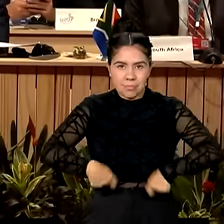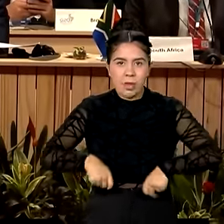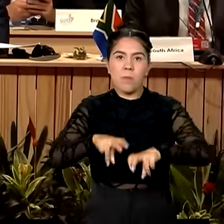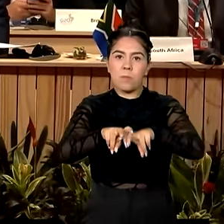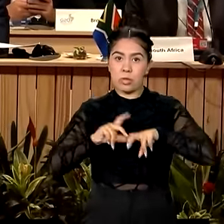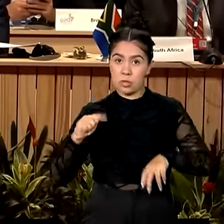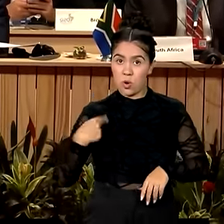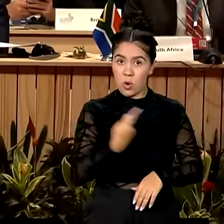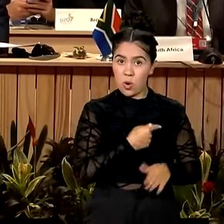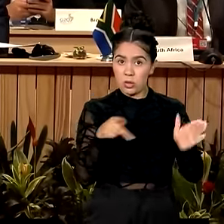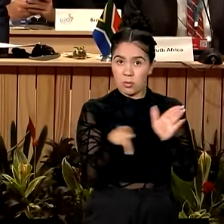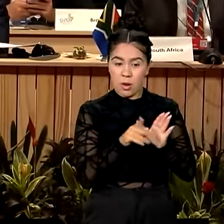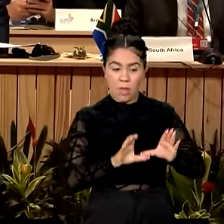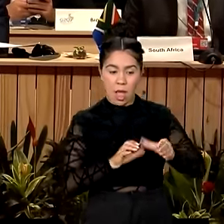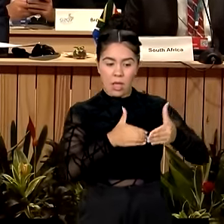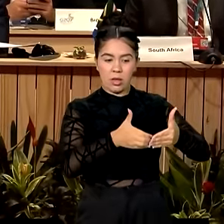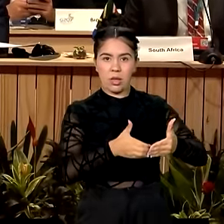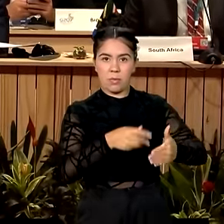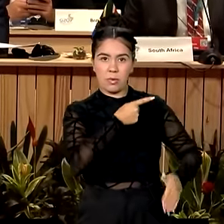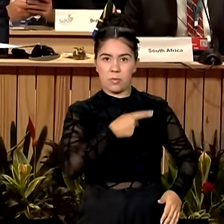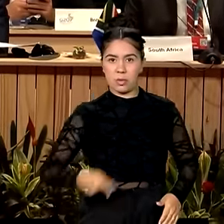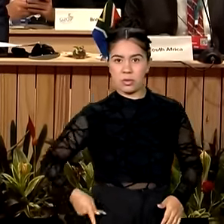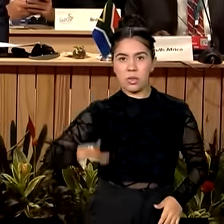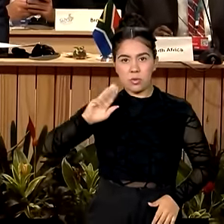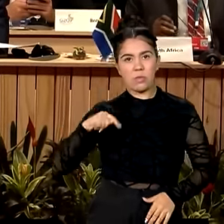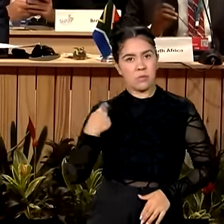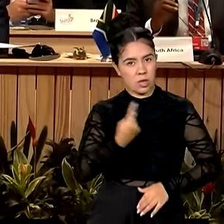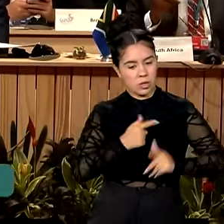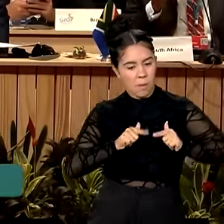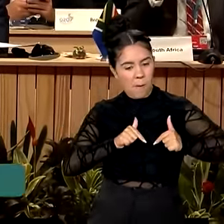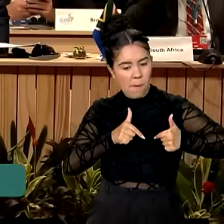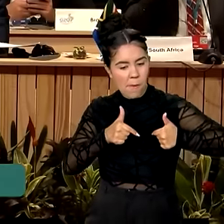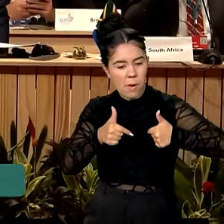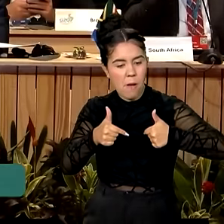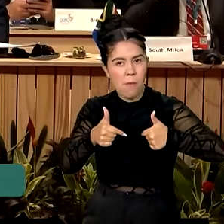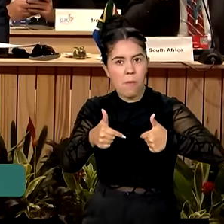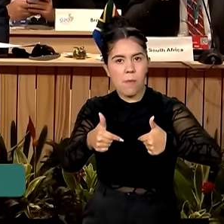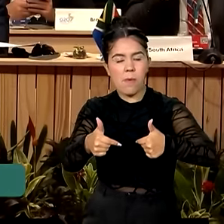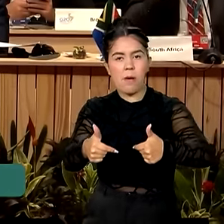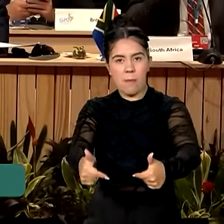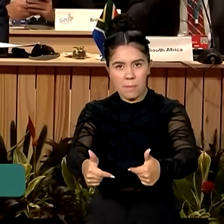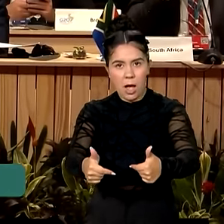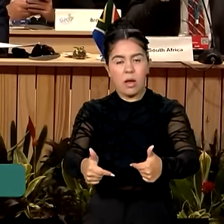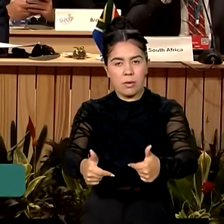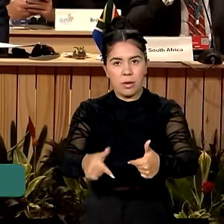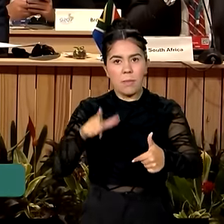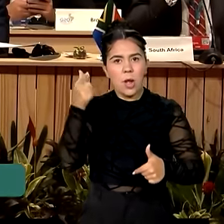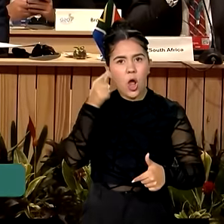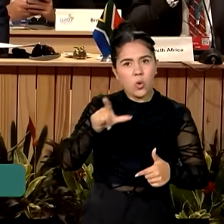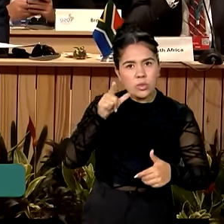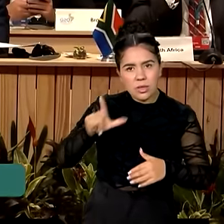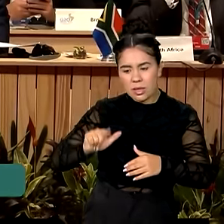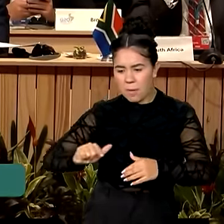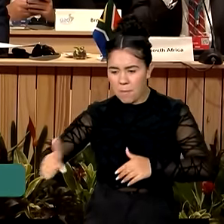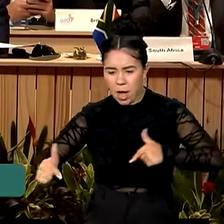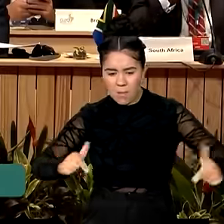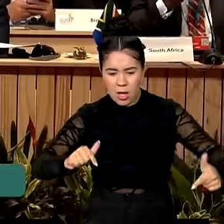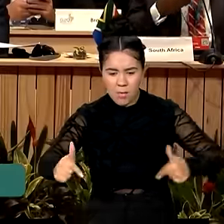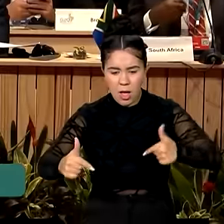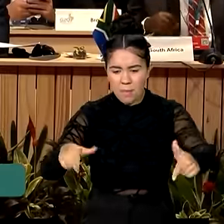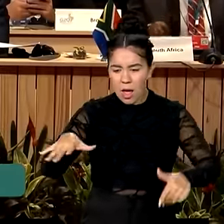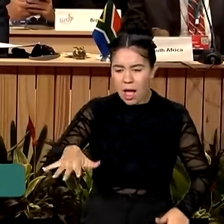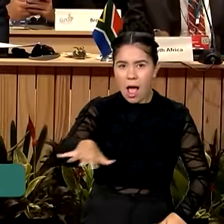governo Lula estamos fazendo a nossa parte. Para executar ações em todas essas áreas mencionadas, temos